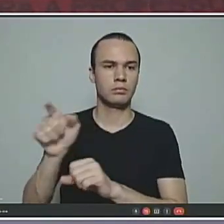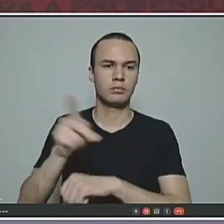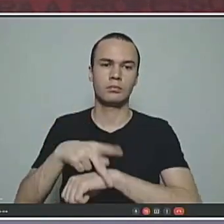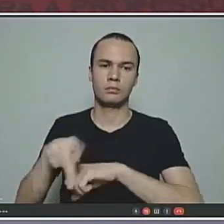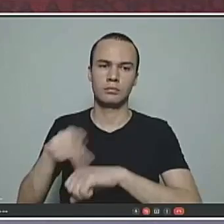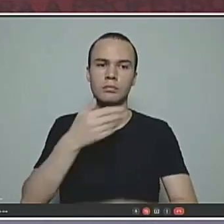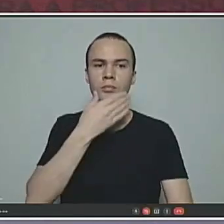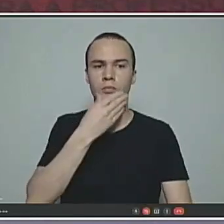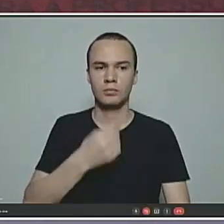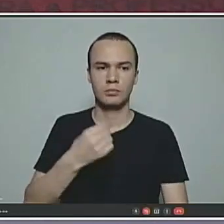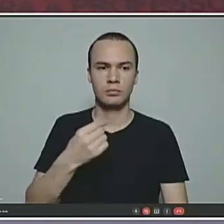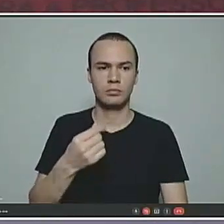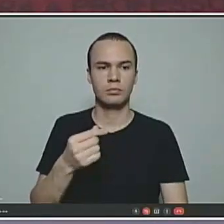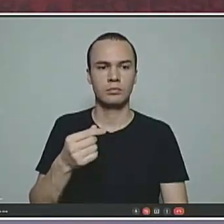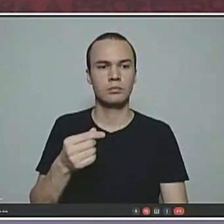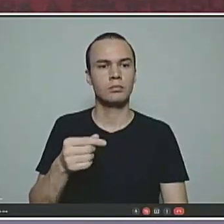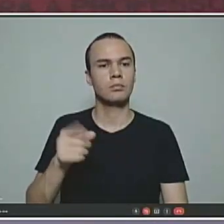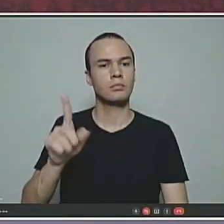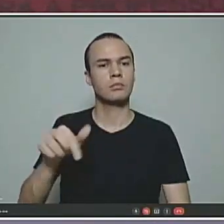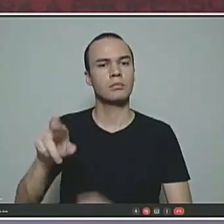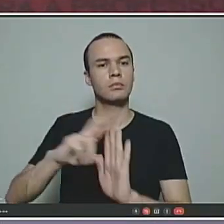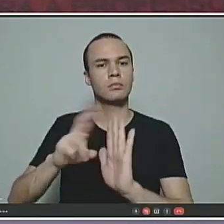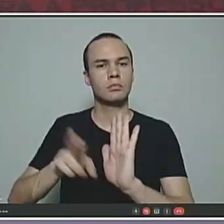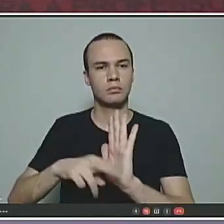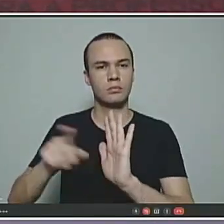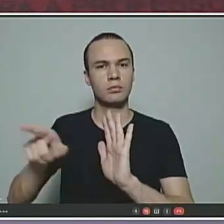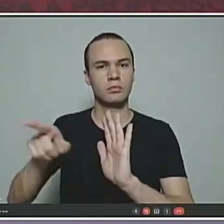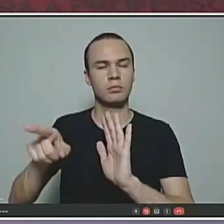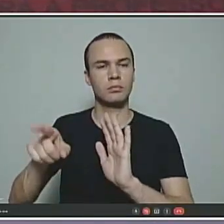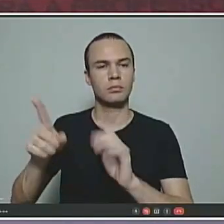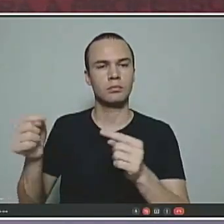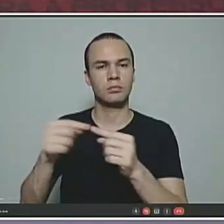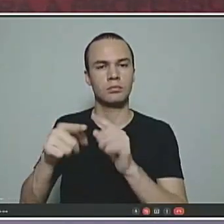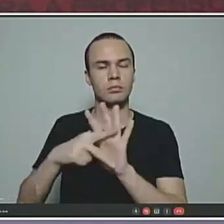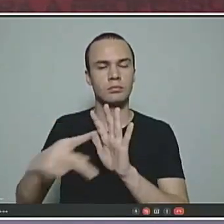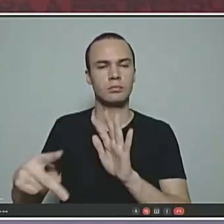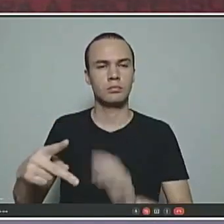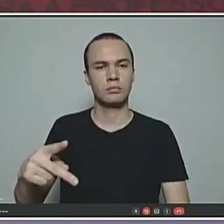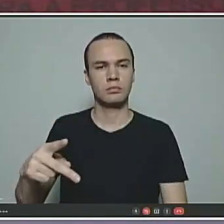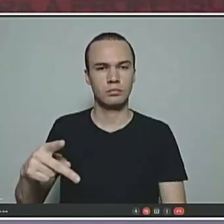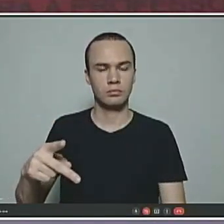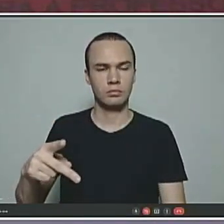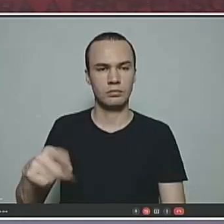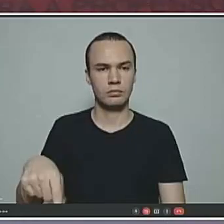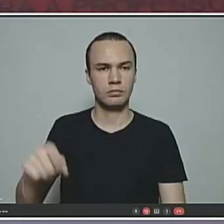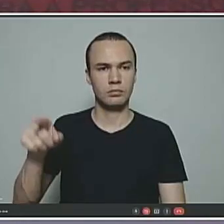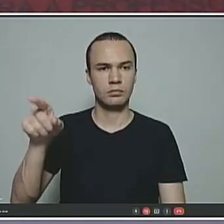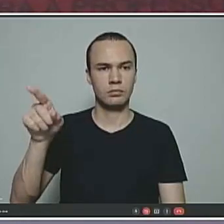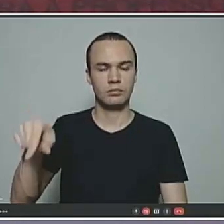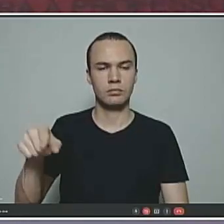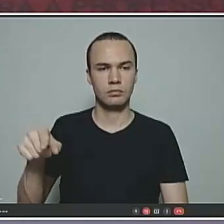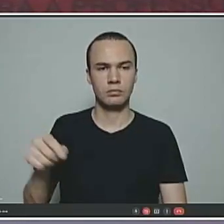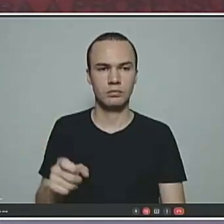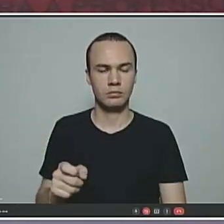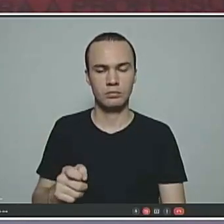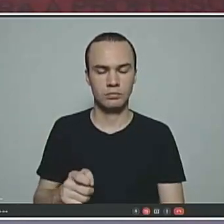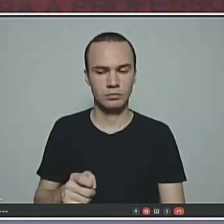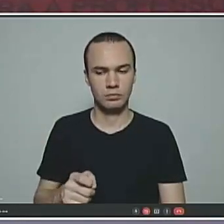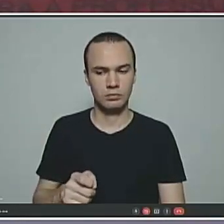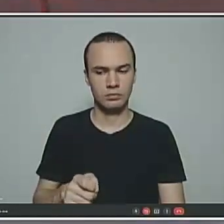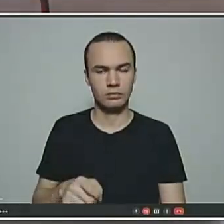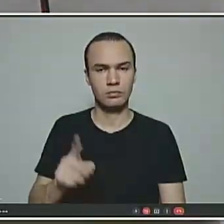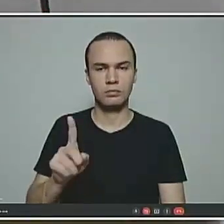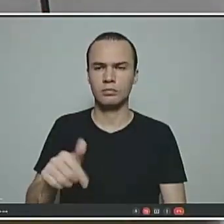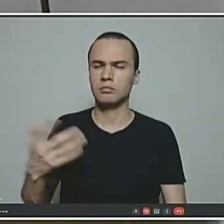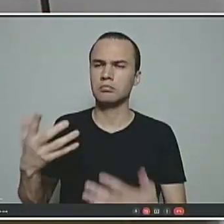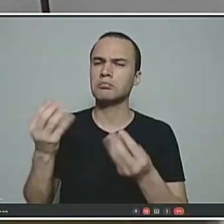e essa regra de transição que seja diminuída para 50%. Da onde eu